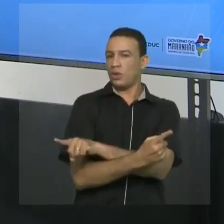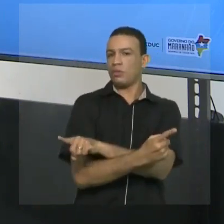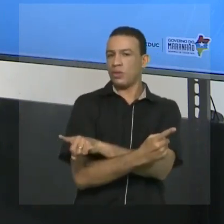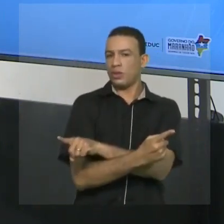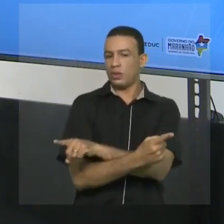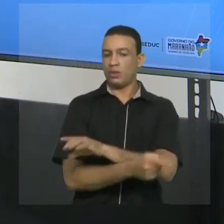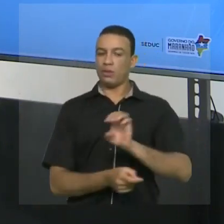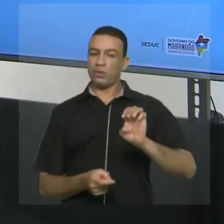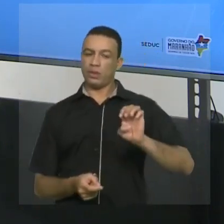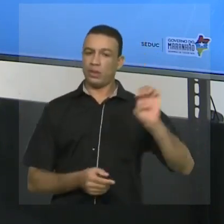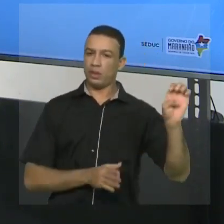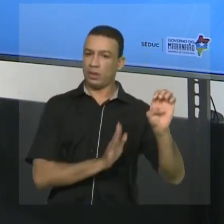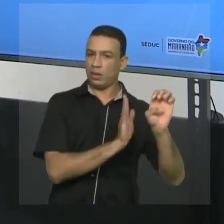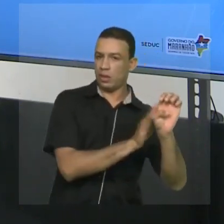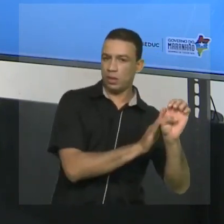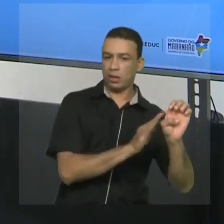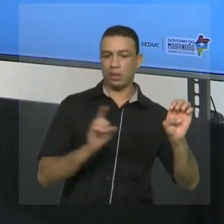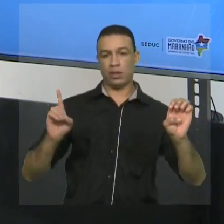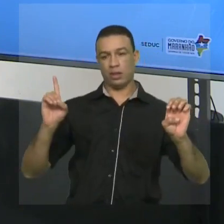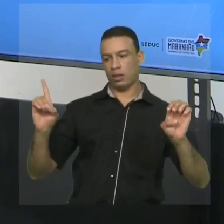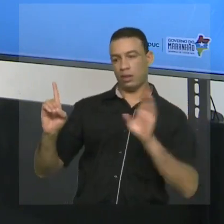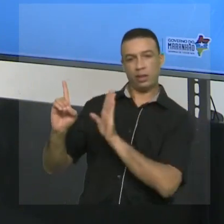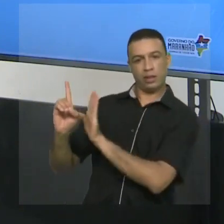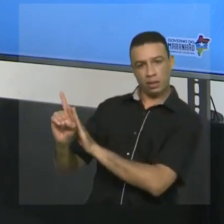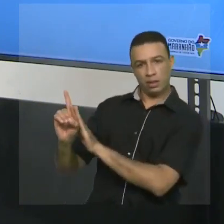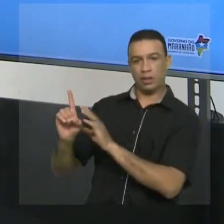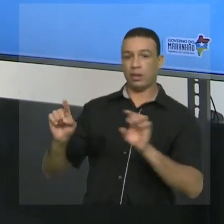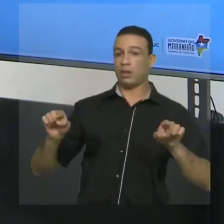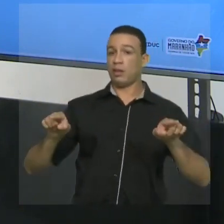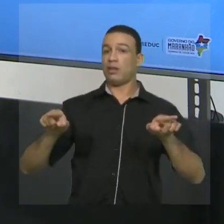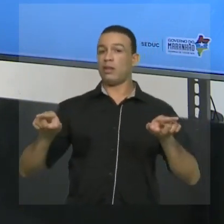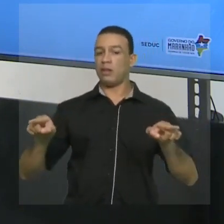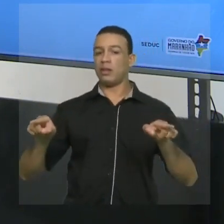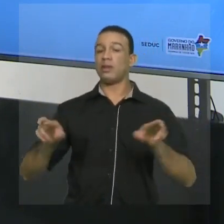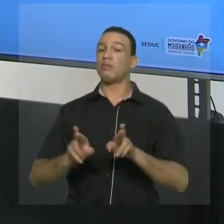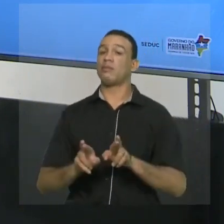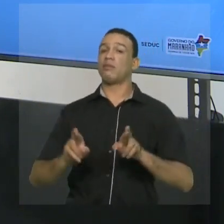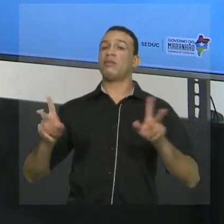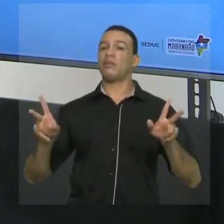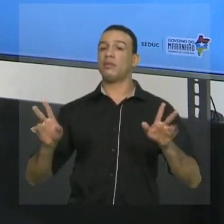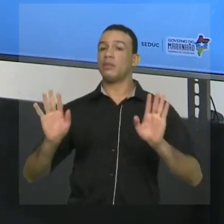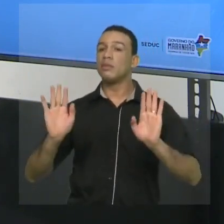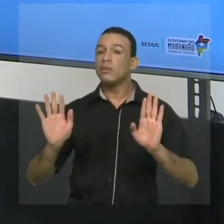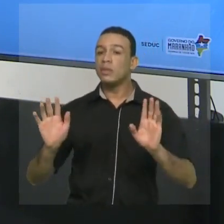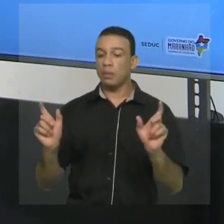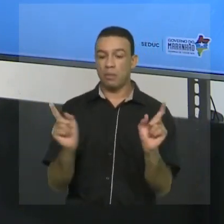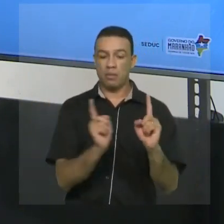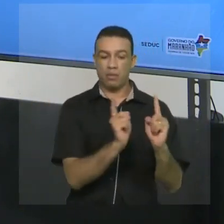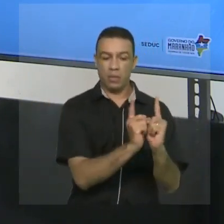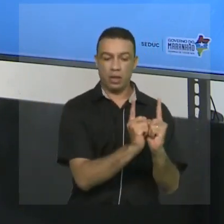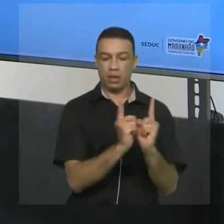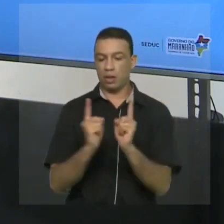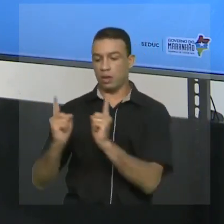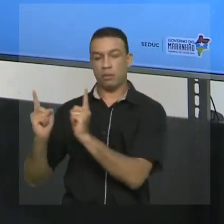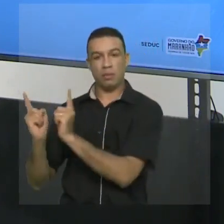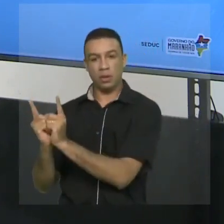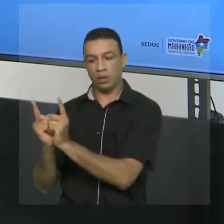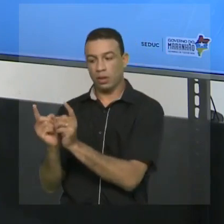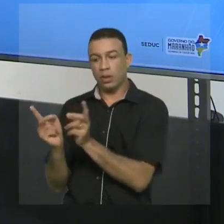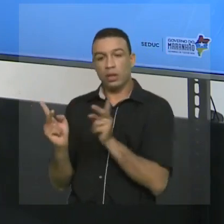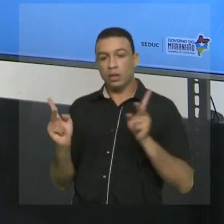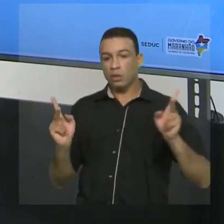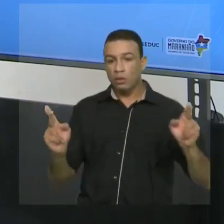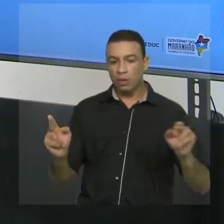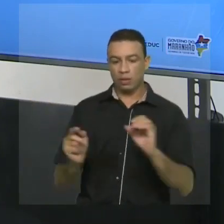esquerdo e o outro do lado direito. Além disso, precisa ter o mesmo módulo, a mesma distância até o